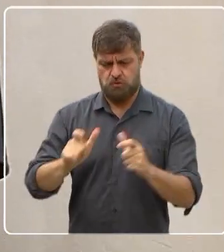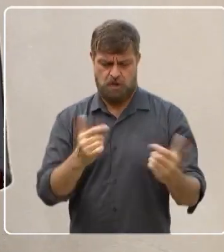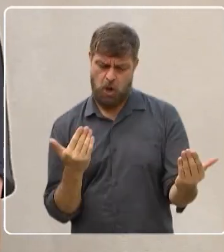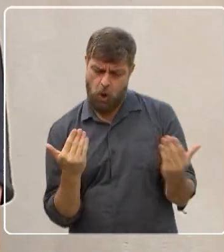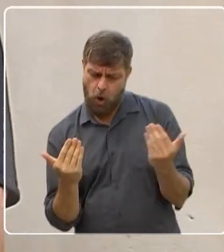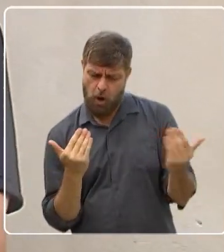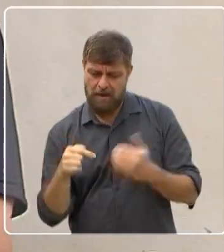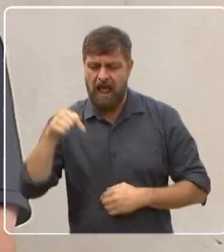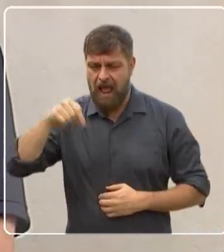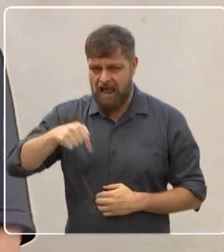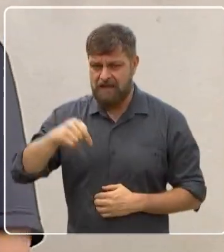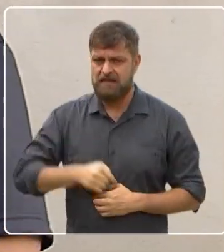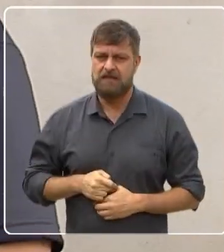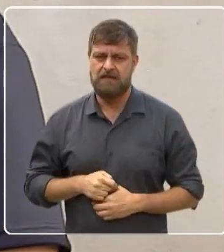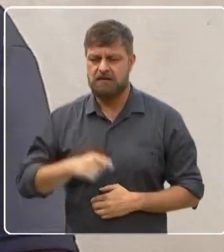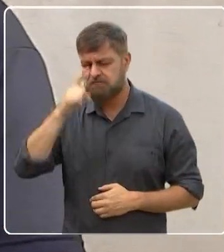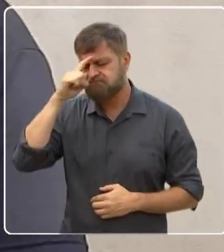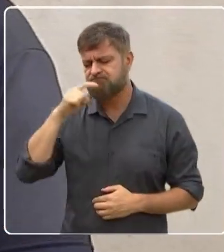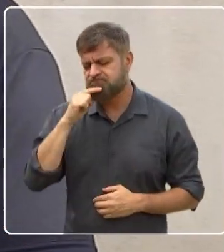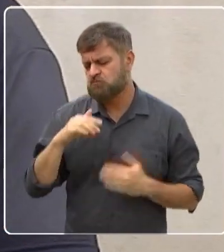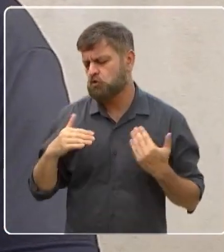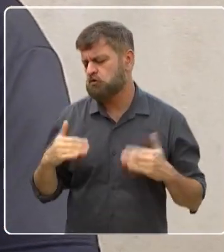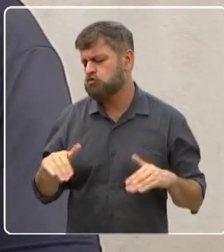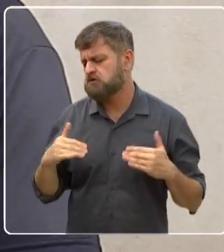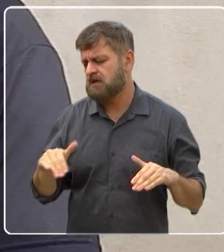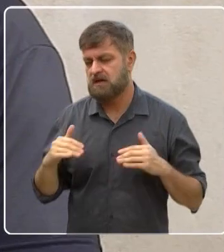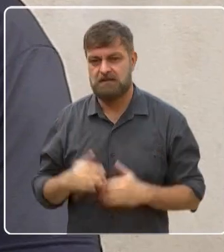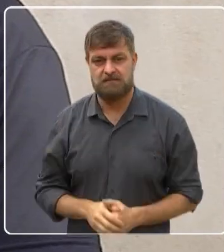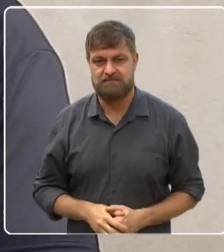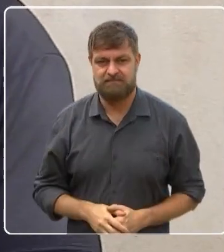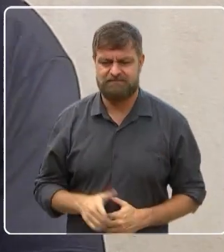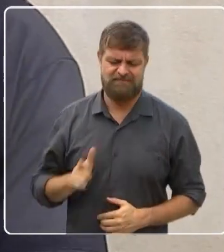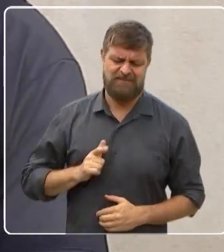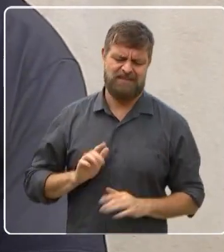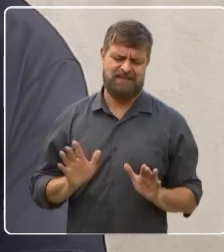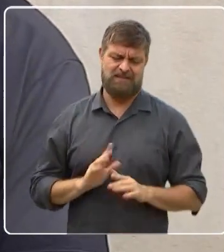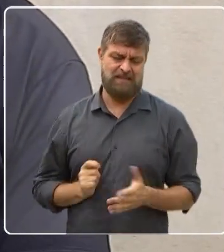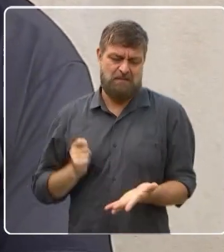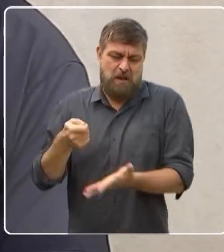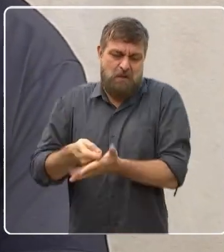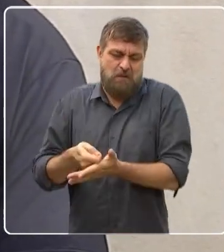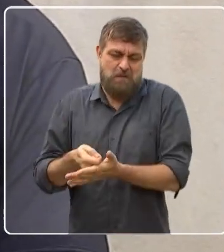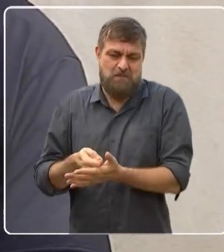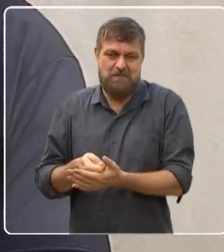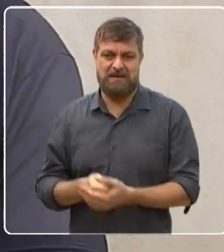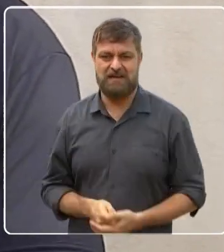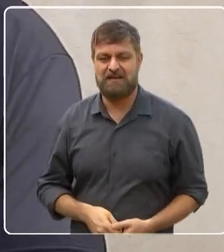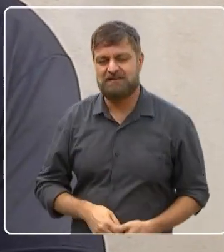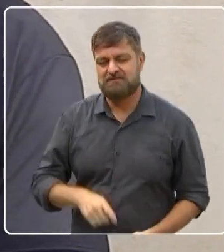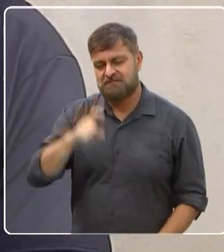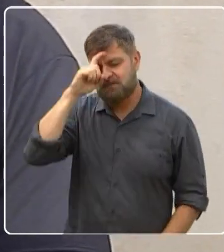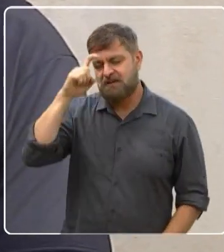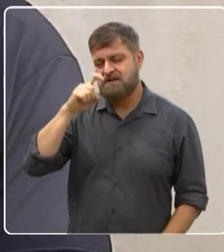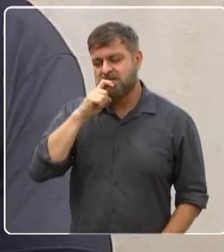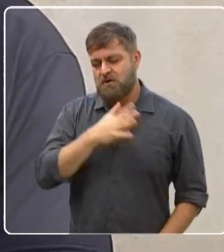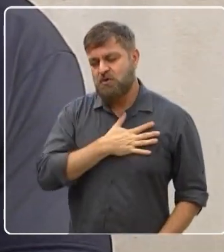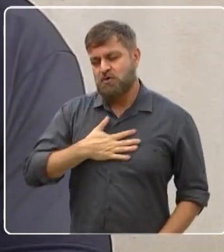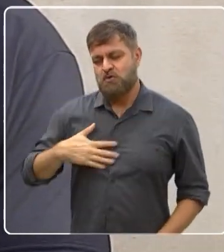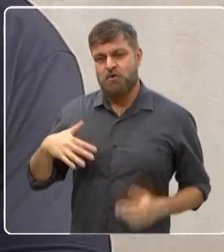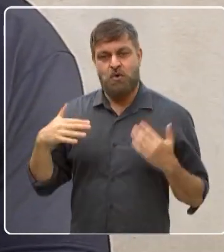ainda é um bairro bastante tranquilo. Isso não tem preço, Seu Zé Maria? Tranquilidade, isso é a melhor coisa, a tranquilidade, né?